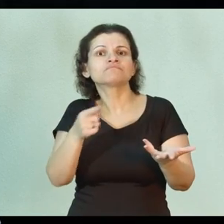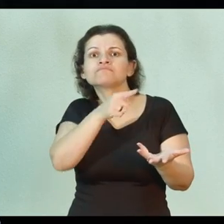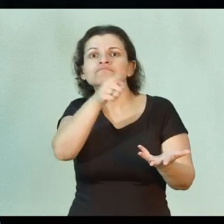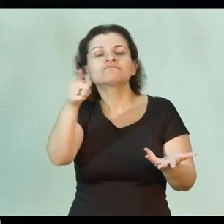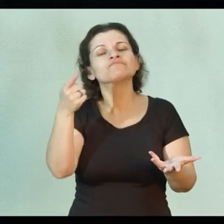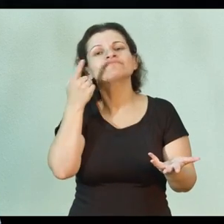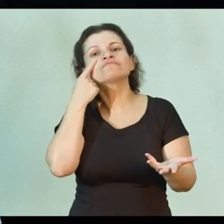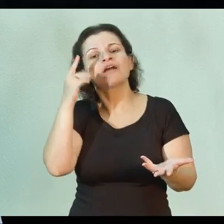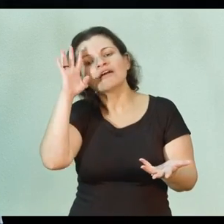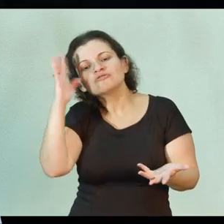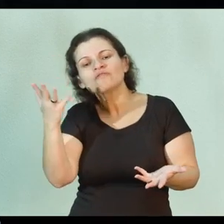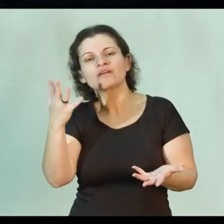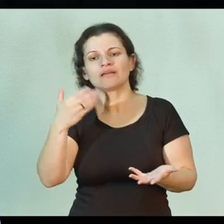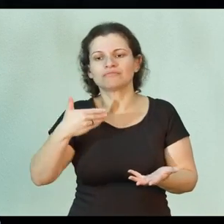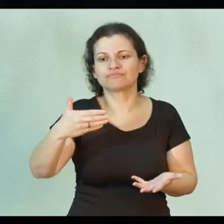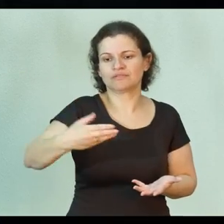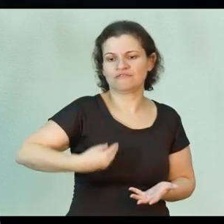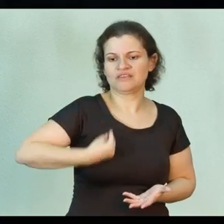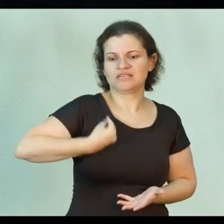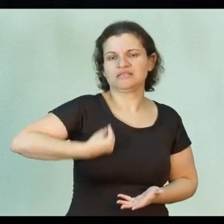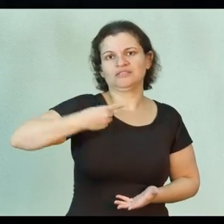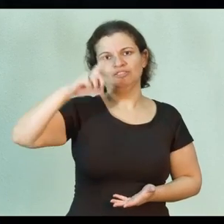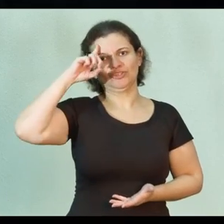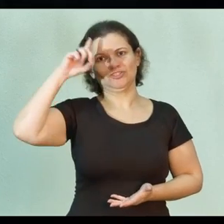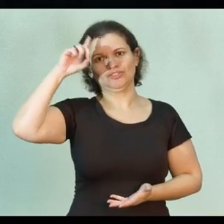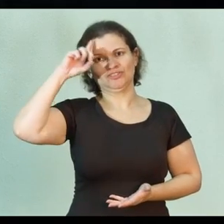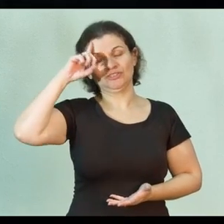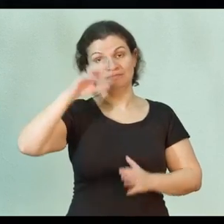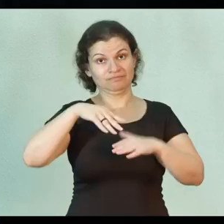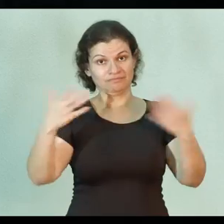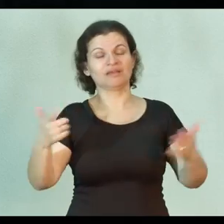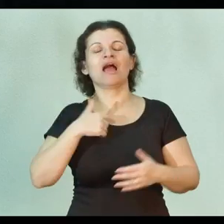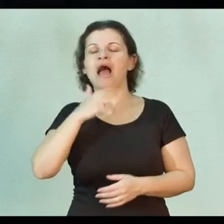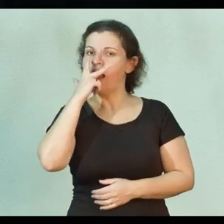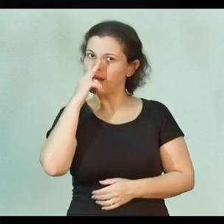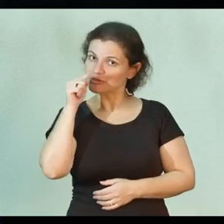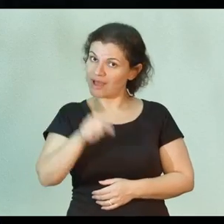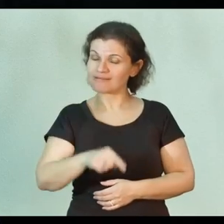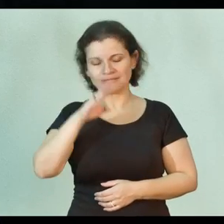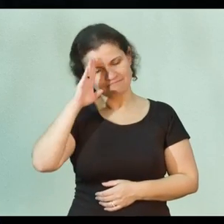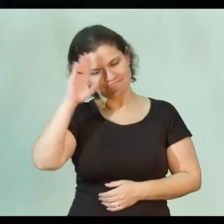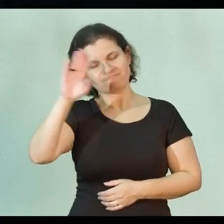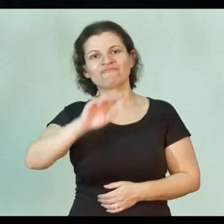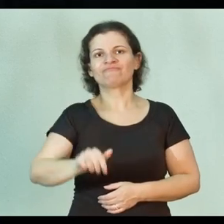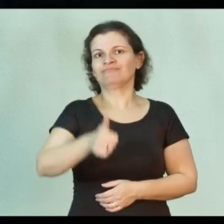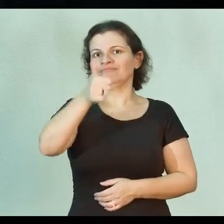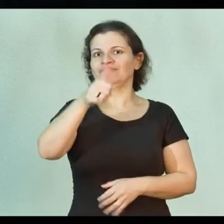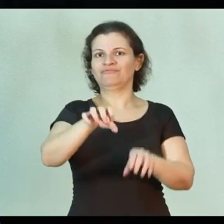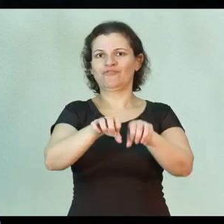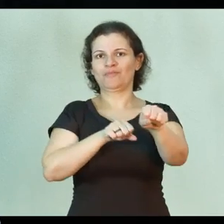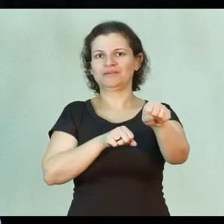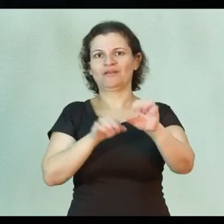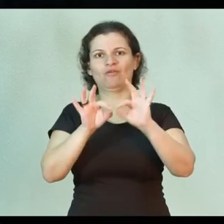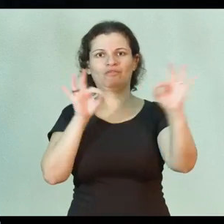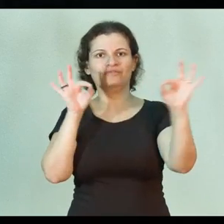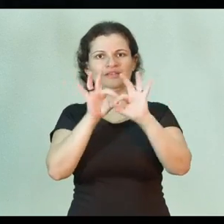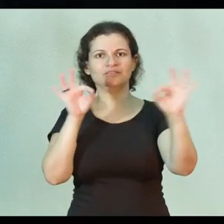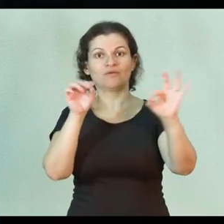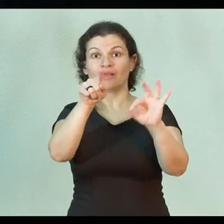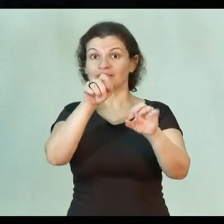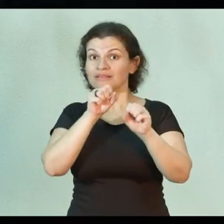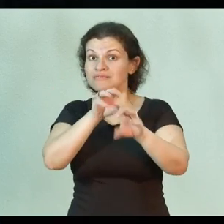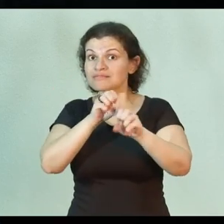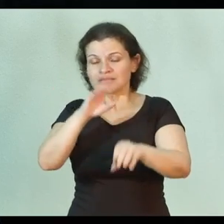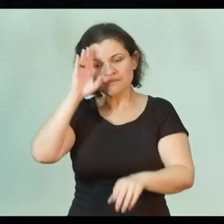você vai resolver na sua vida, no seu dia a dia. Então, acho que essa é a grande vantagem da formação de um